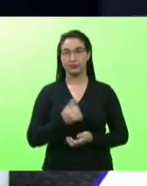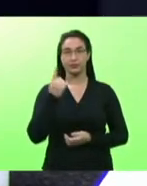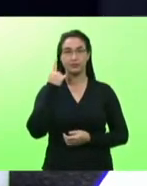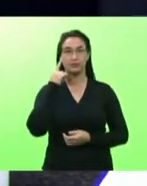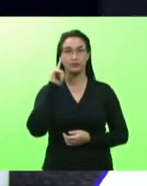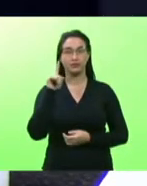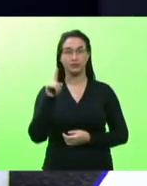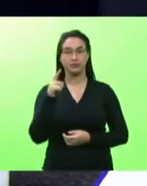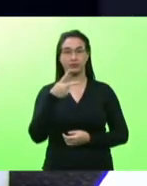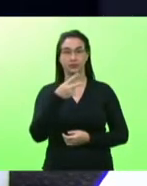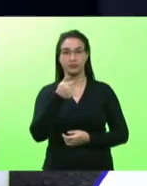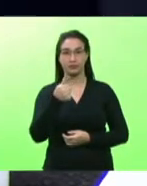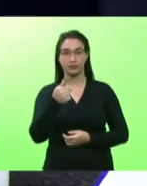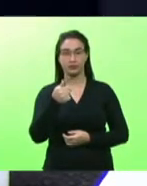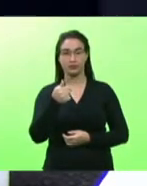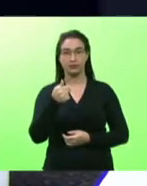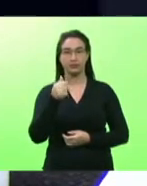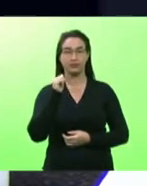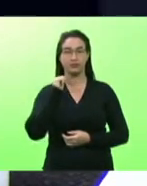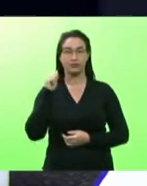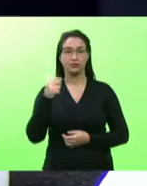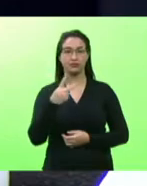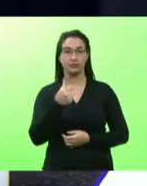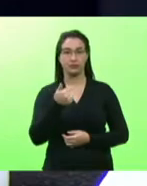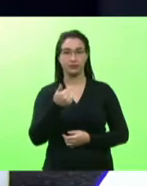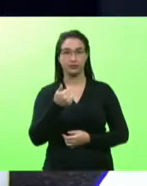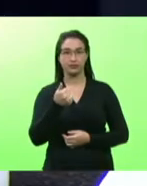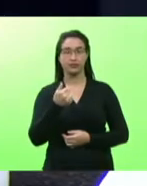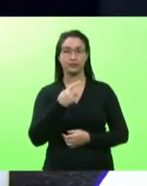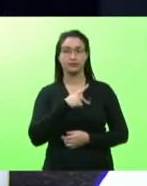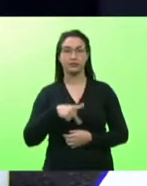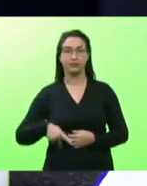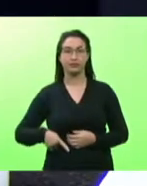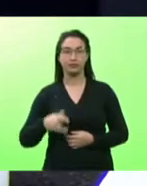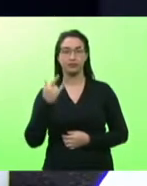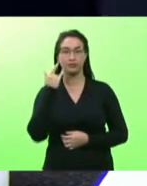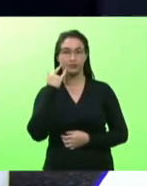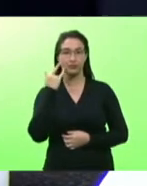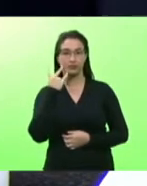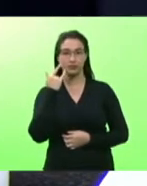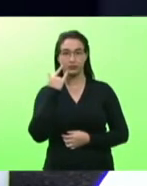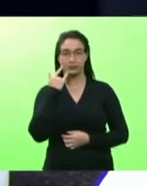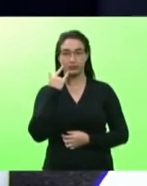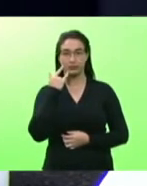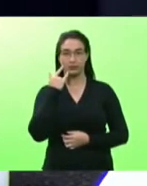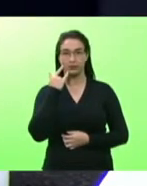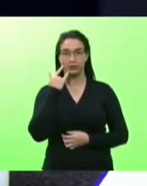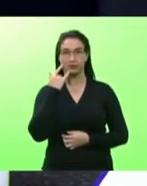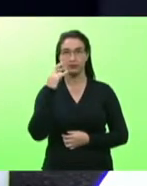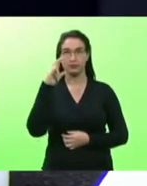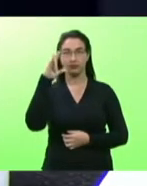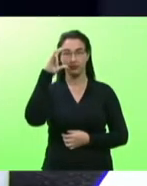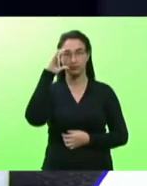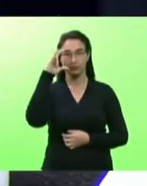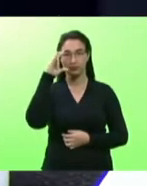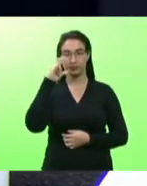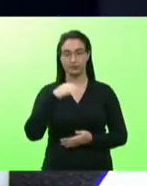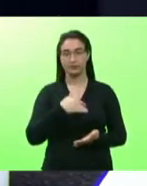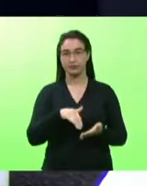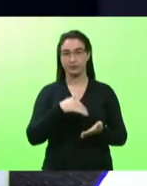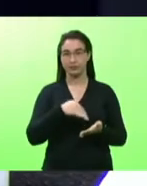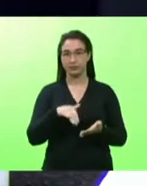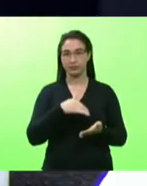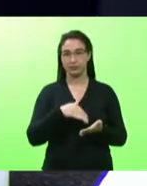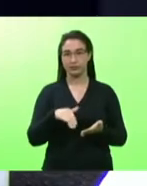27 de abril de 2021, sob a presidência dos deputados Mauro de Nadal e Ricardo Alba, secretarias,